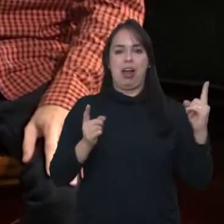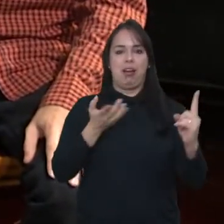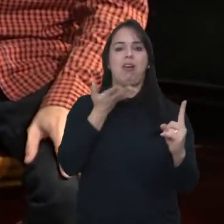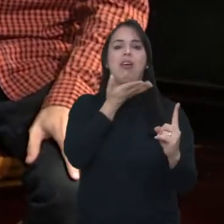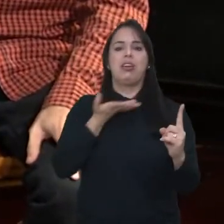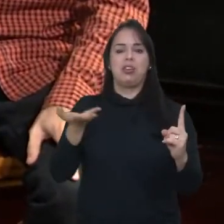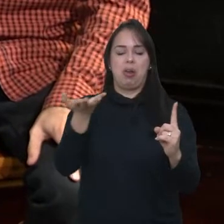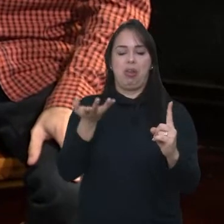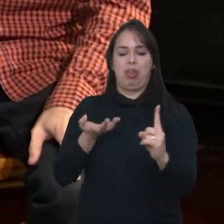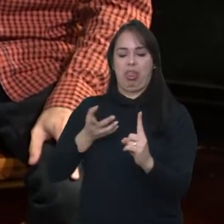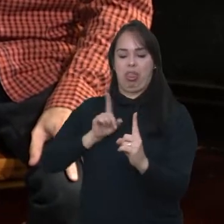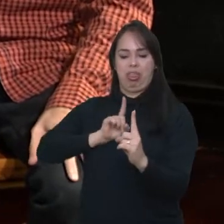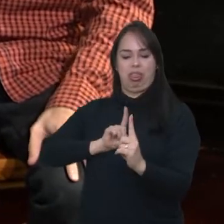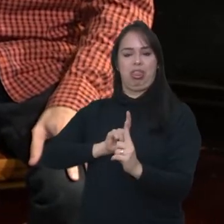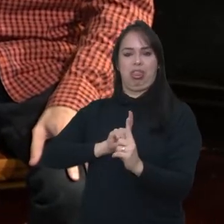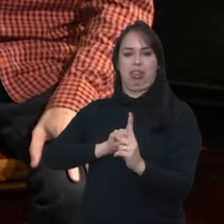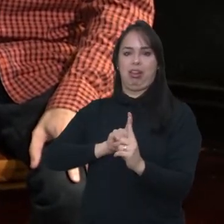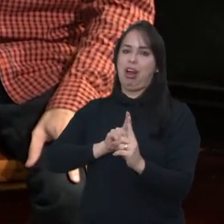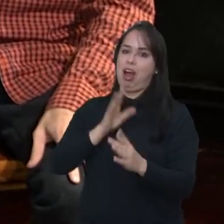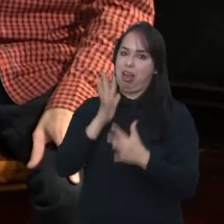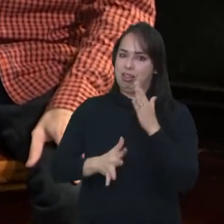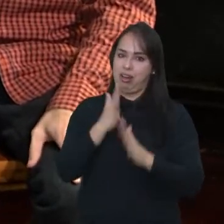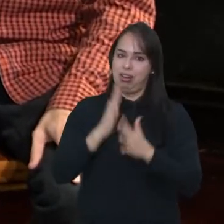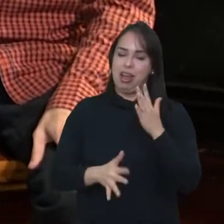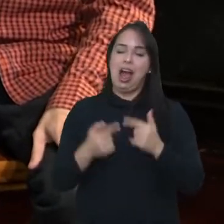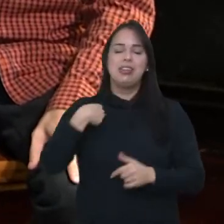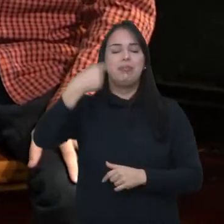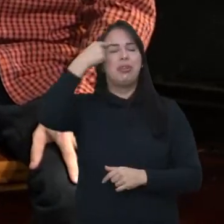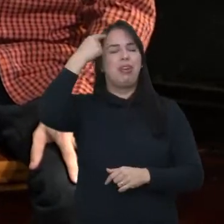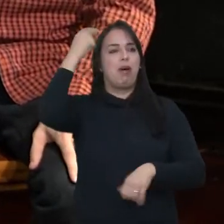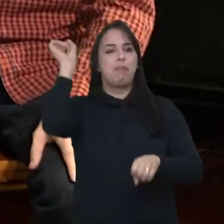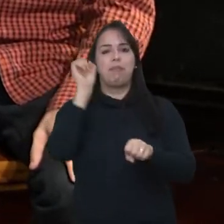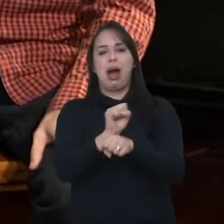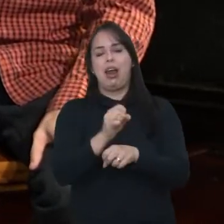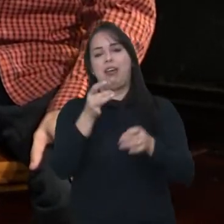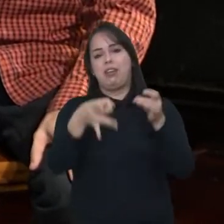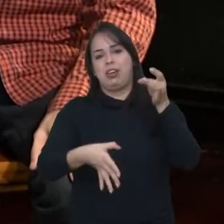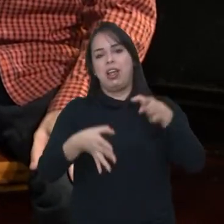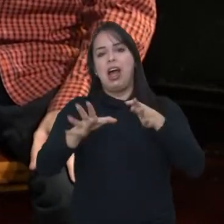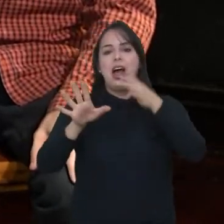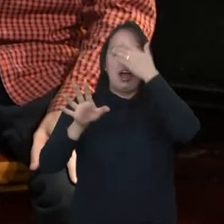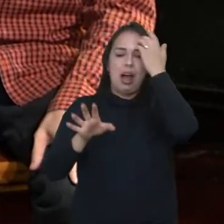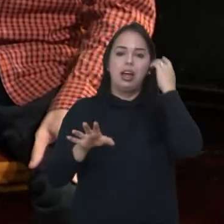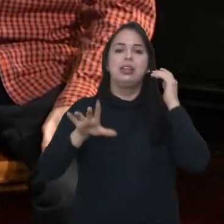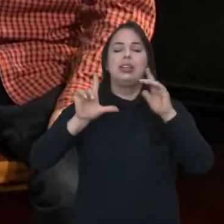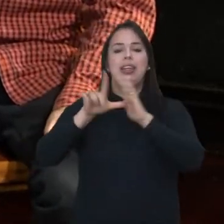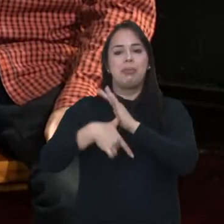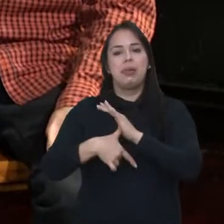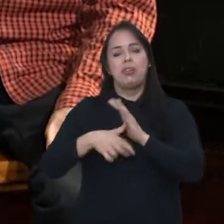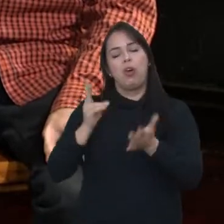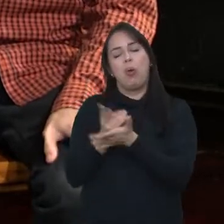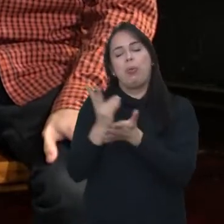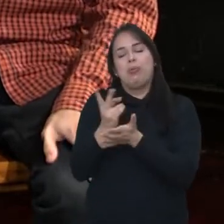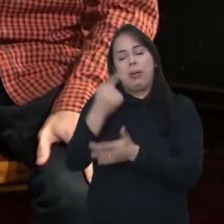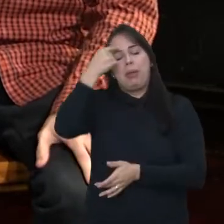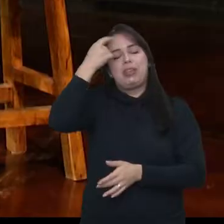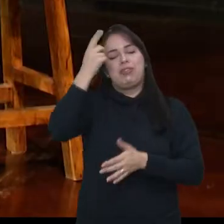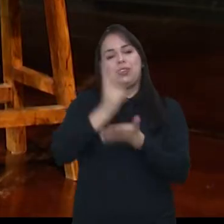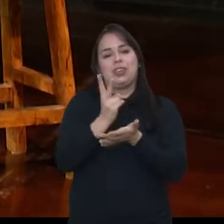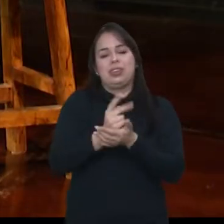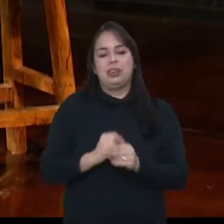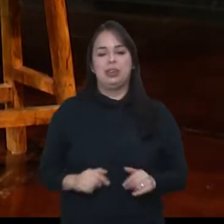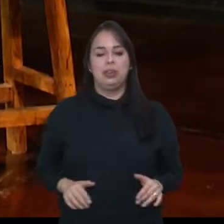tira toda a atenção da plateia, aí você fala, cara, eu vou parar com esse negócio aqui, mas aí, você sai, você fala, ah, não, continuar fazendo. Sim.